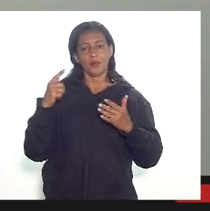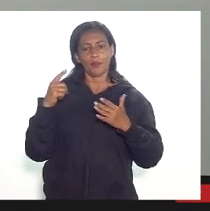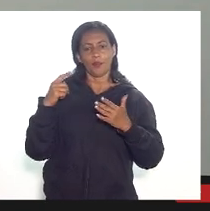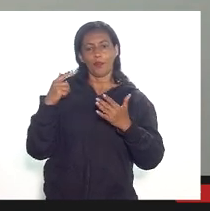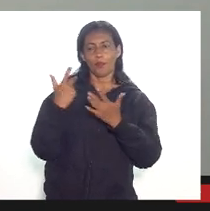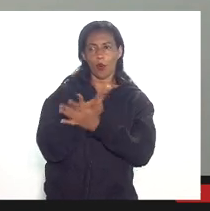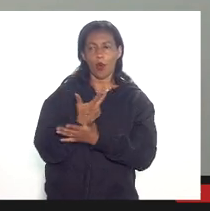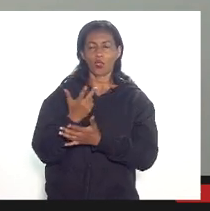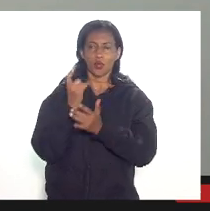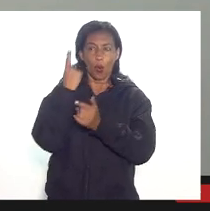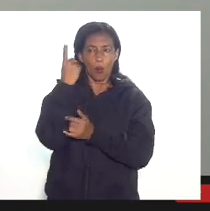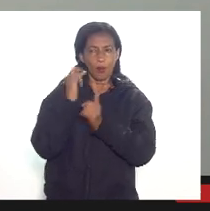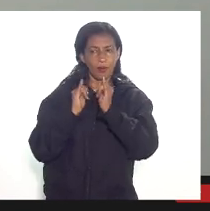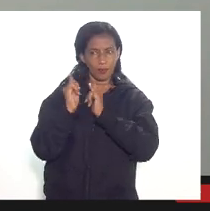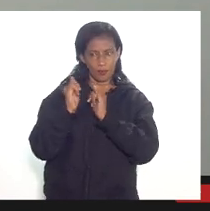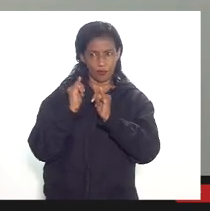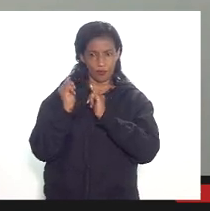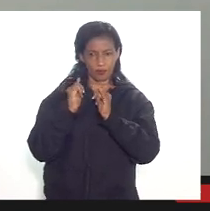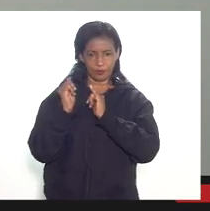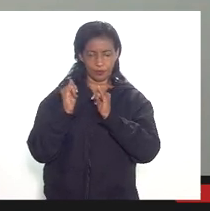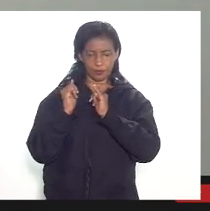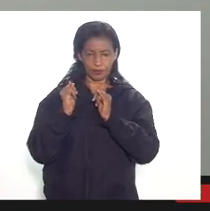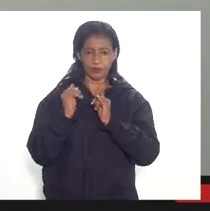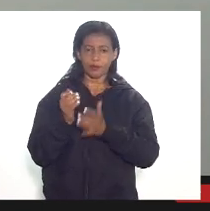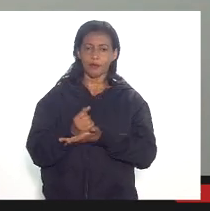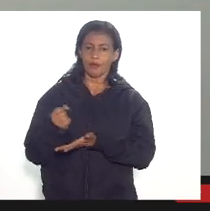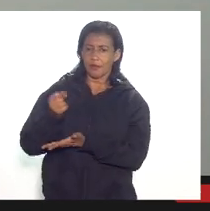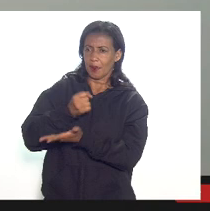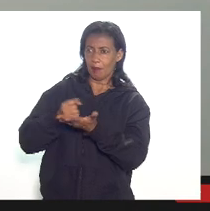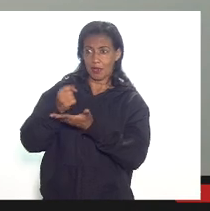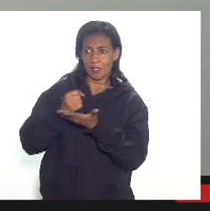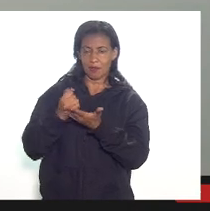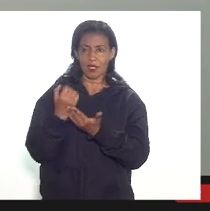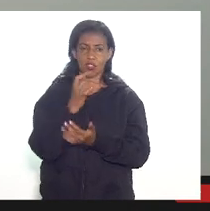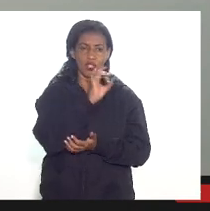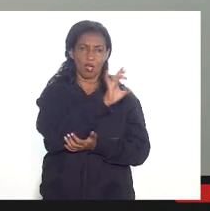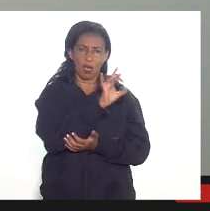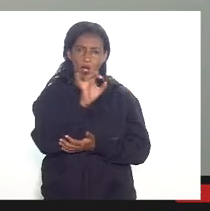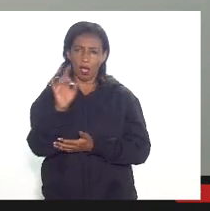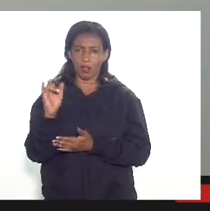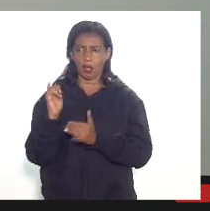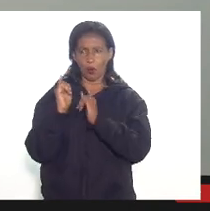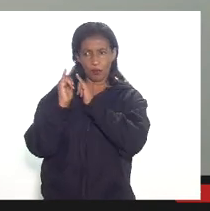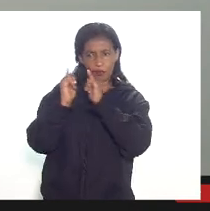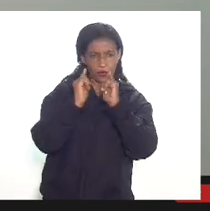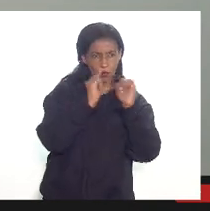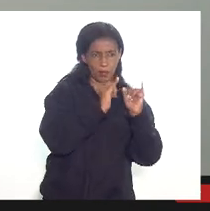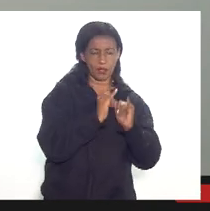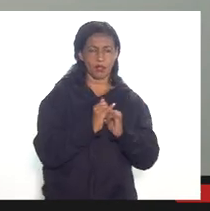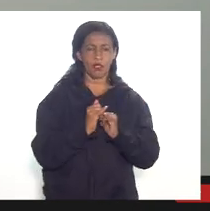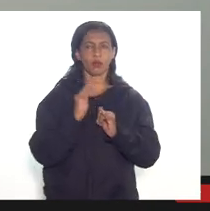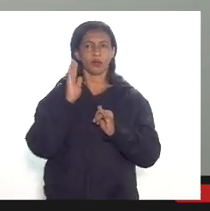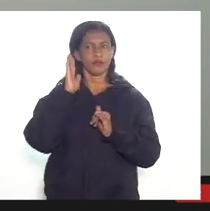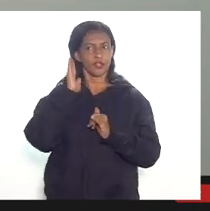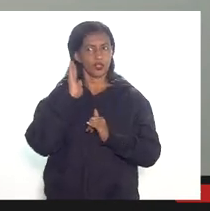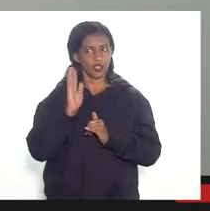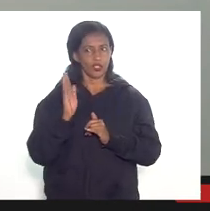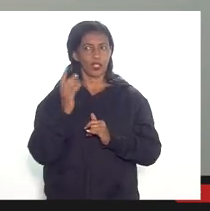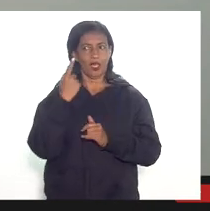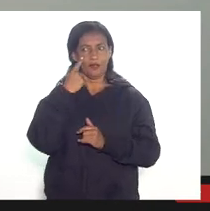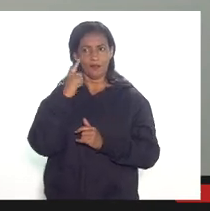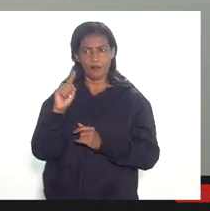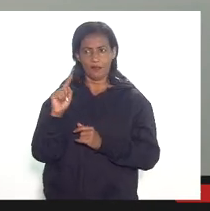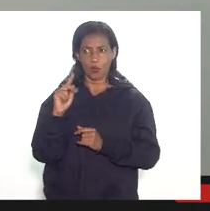só uma informação nós já constatamos basicamente cada um desses pilares aqui nós já identificamos no âmbito das ações fiscais inclusive